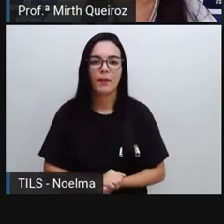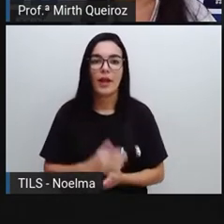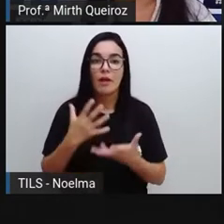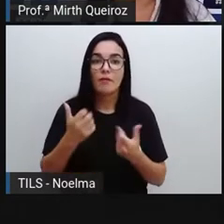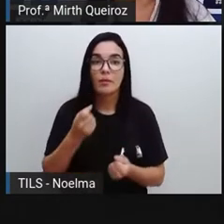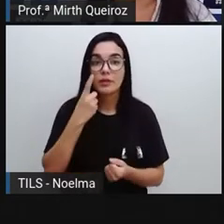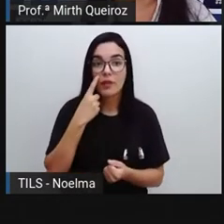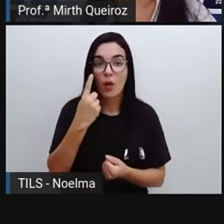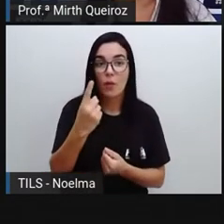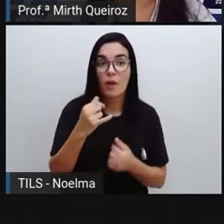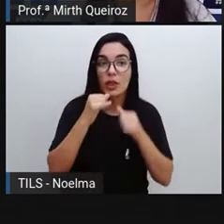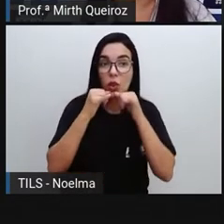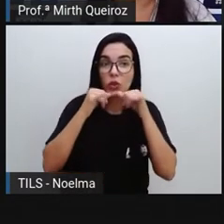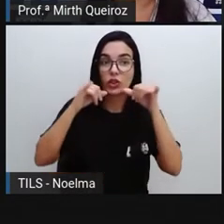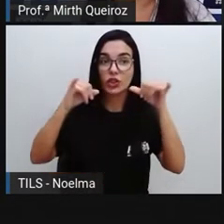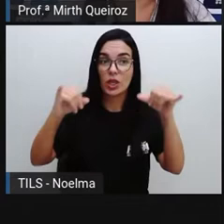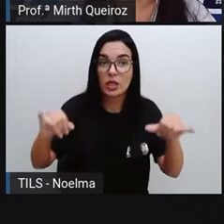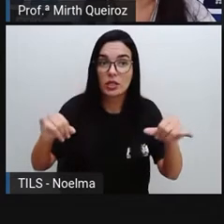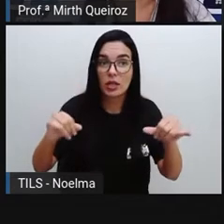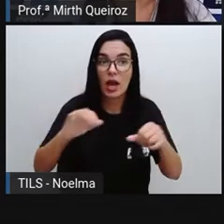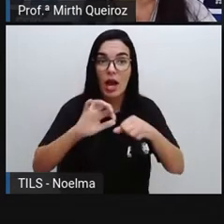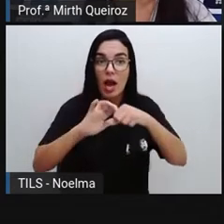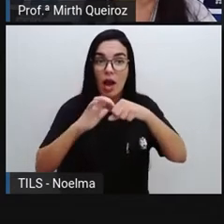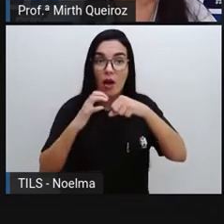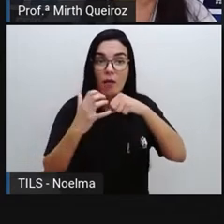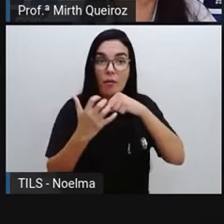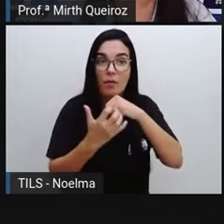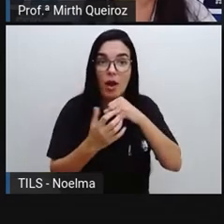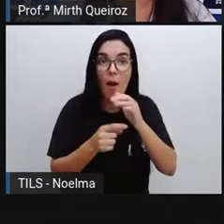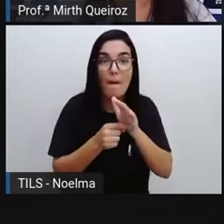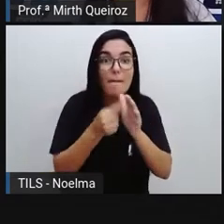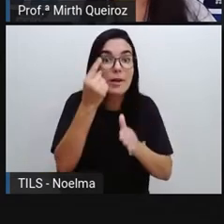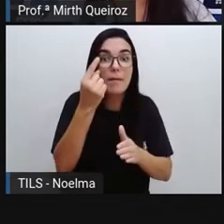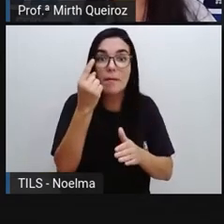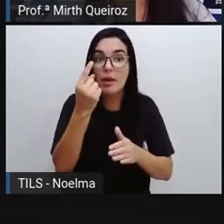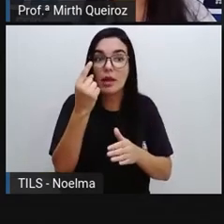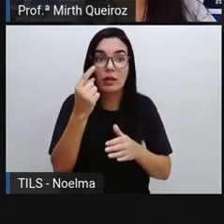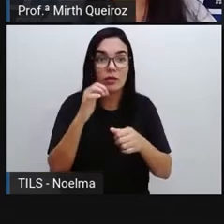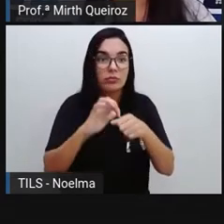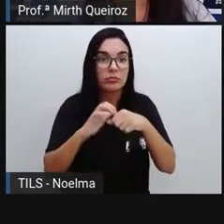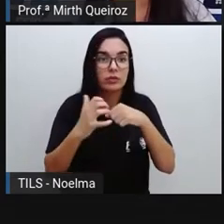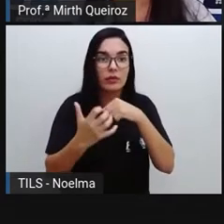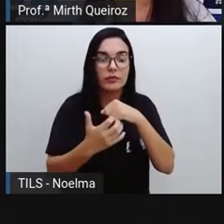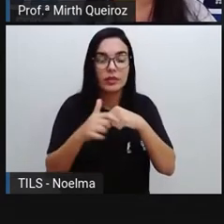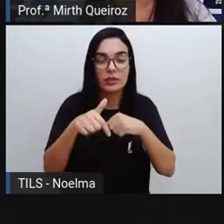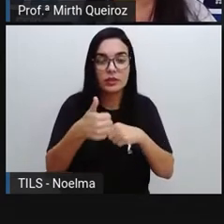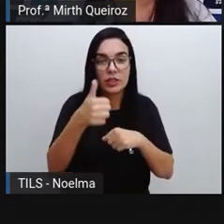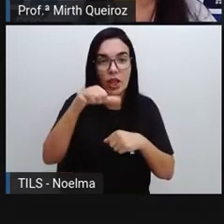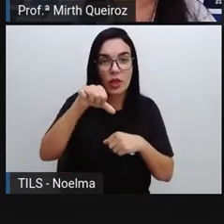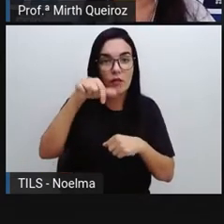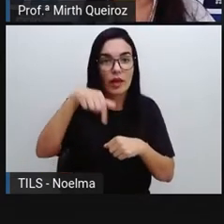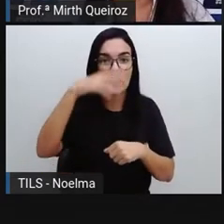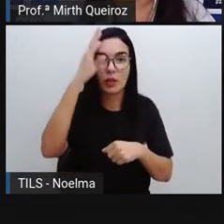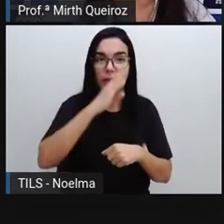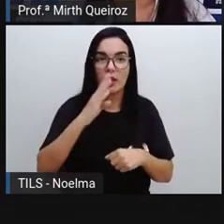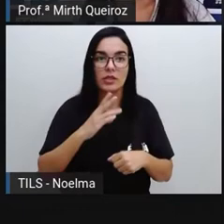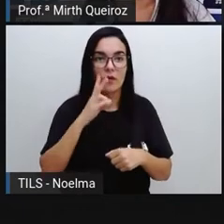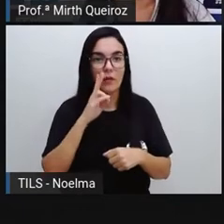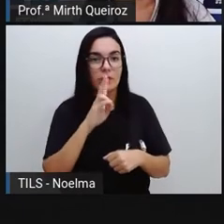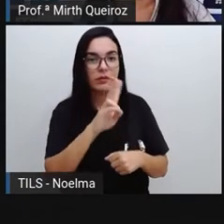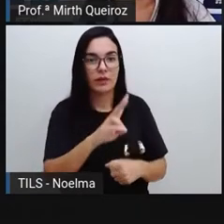Vamos ver aqui uma notícia sobre o primeiro caso de Covid-19 no Brasil.